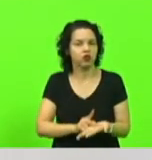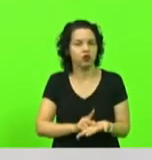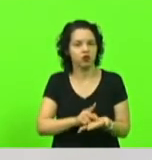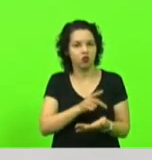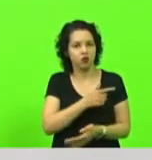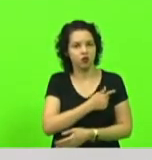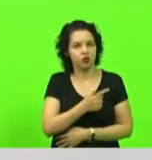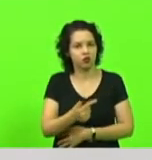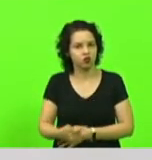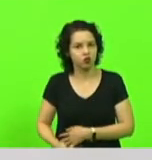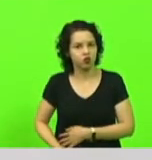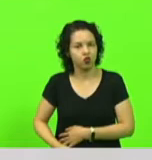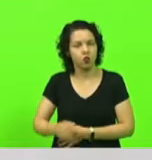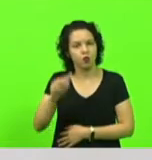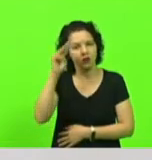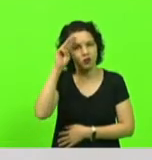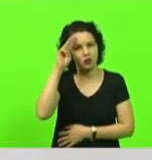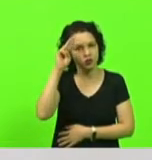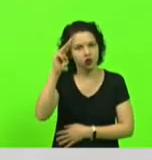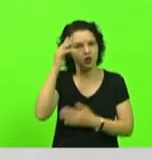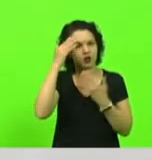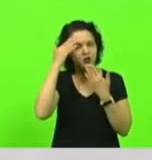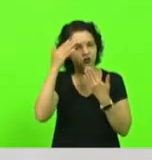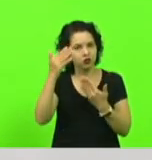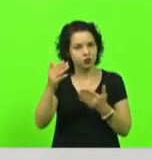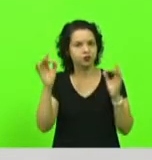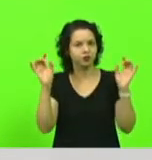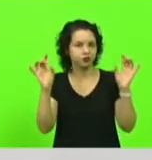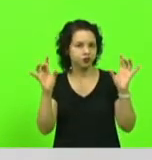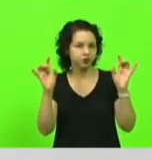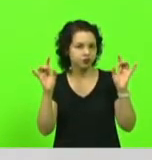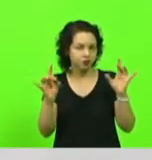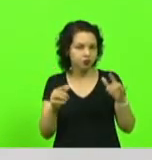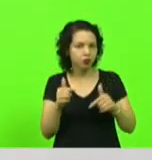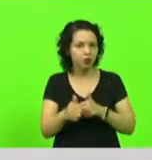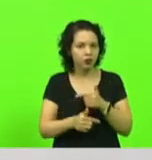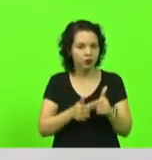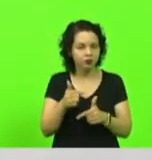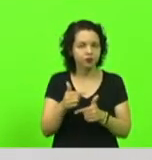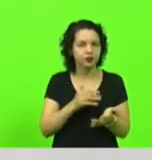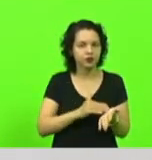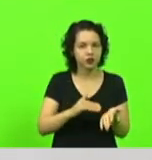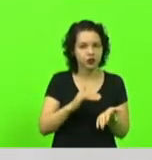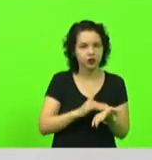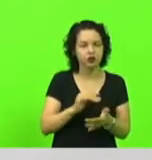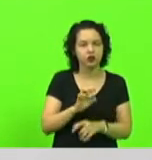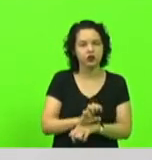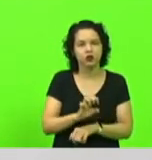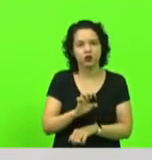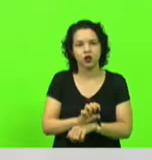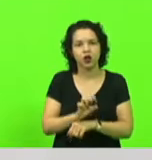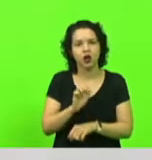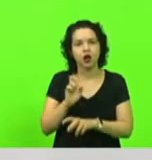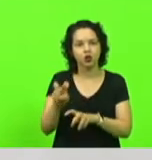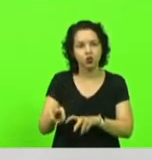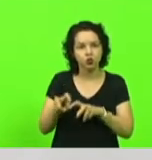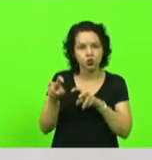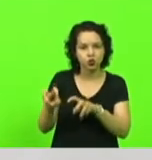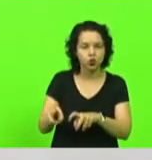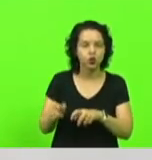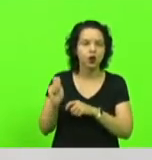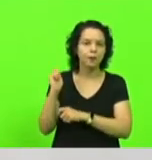oportunidade de estar cumprindo a missão de secretário de Estado da Agricultura, da Pesca e do Desenvolvimento Rural,